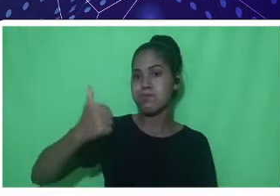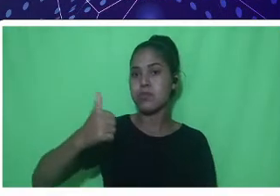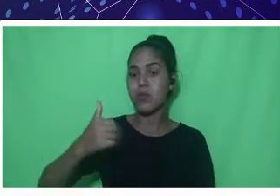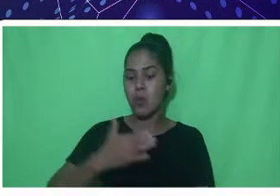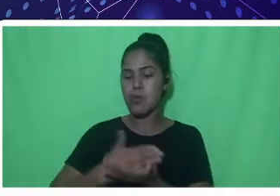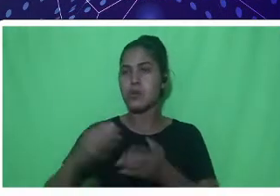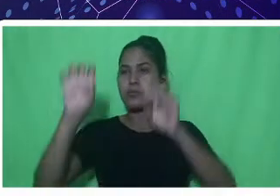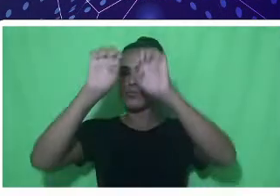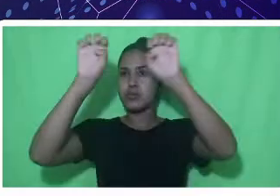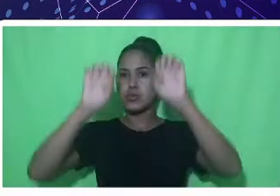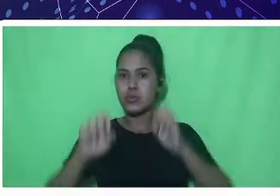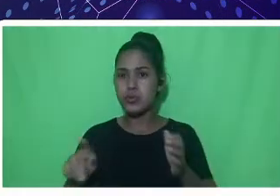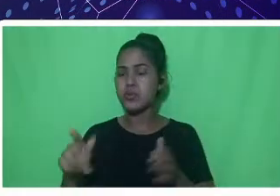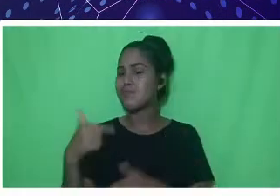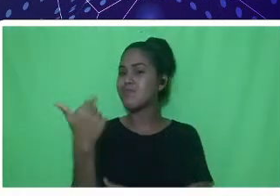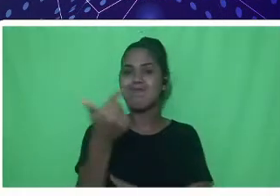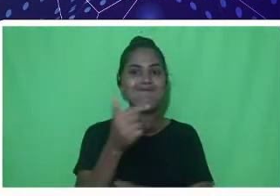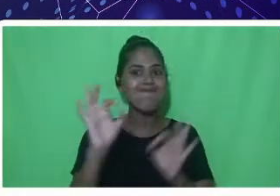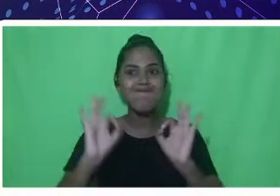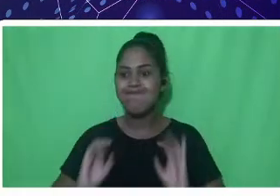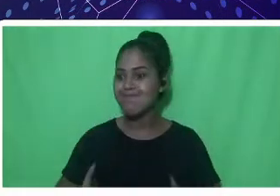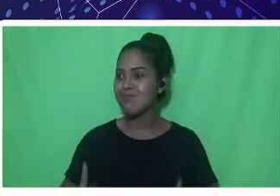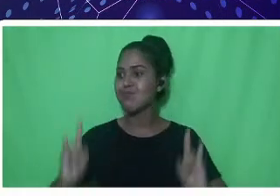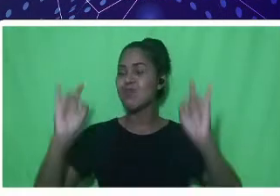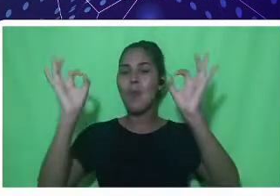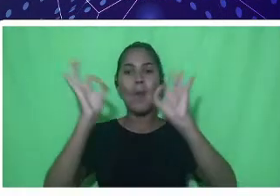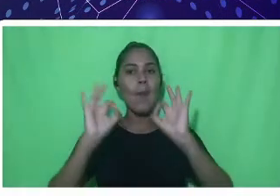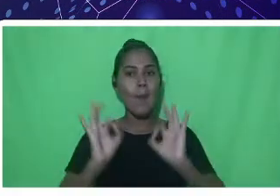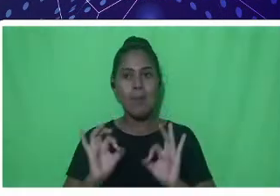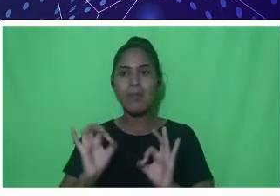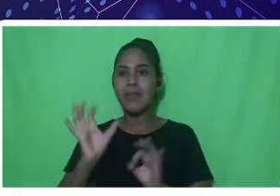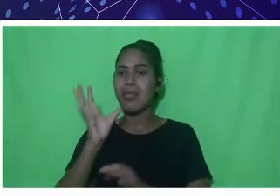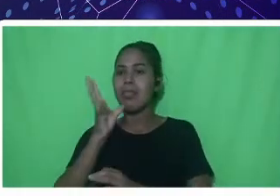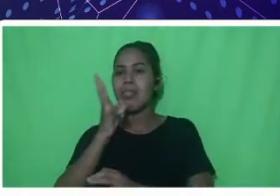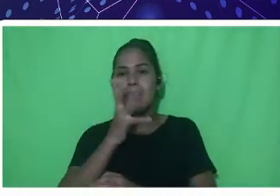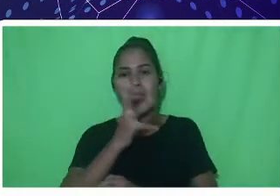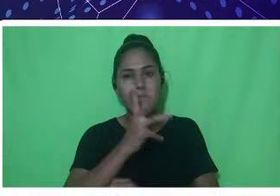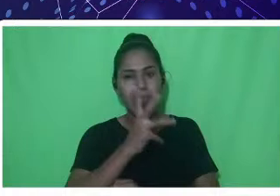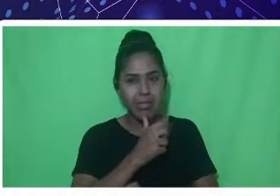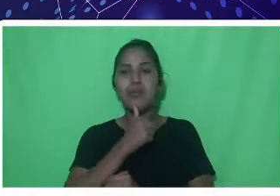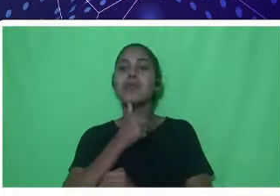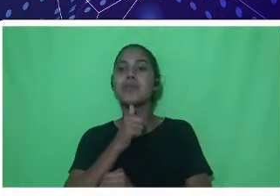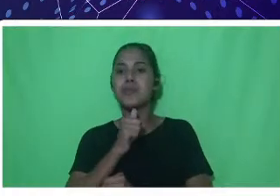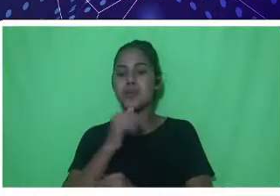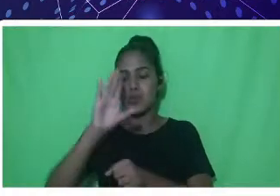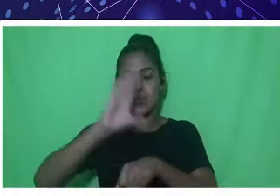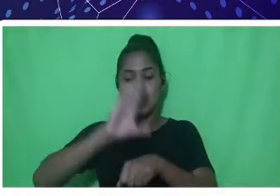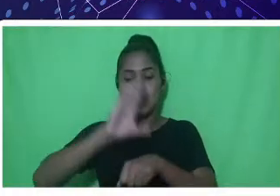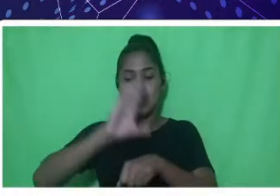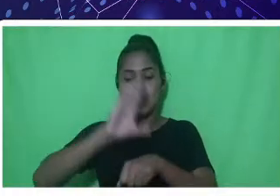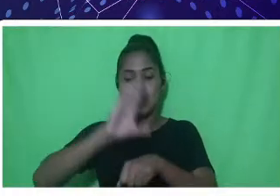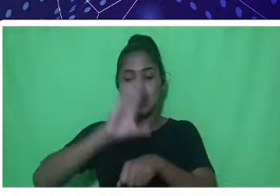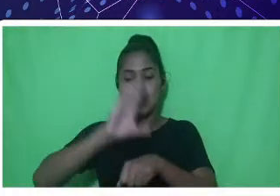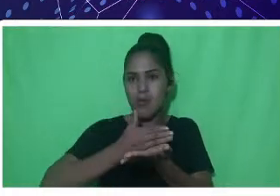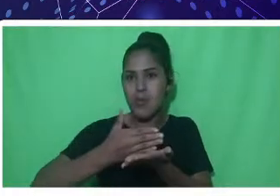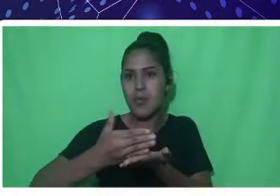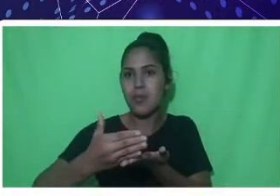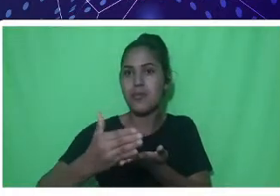ainda sem estrutura física própria, o curso iniciou inicialmente lá no CEJA,